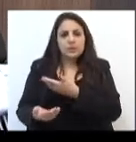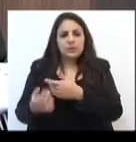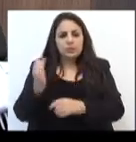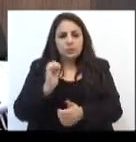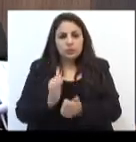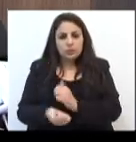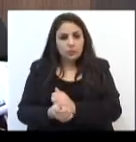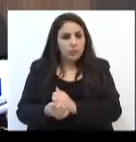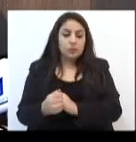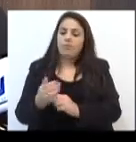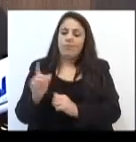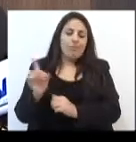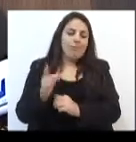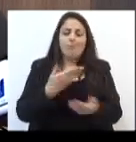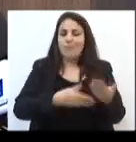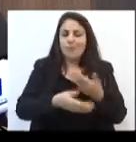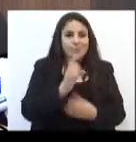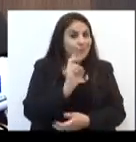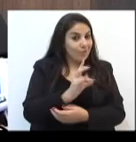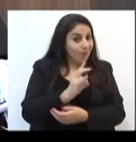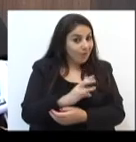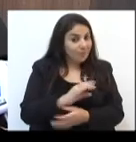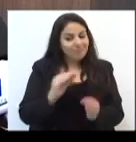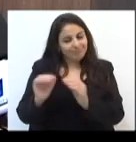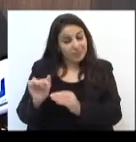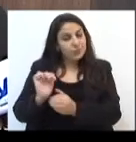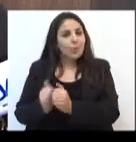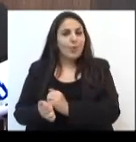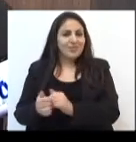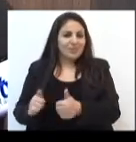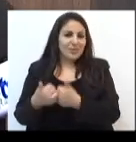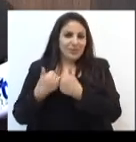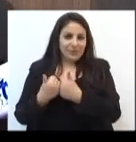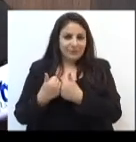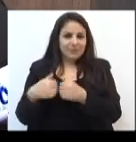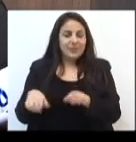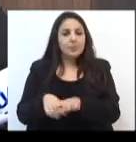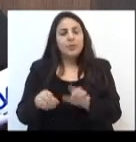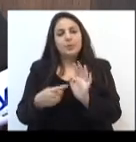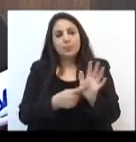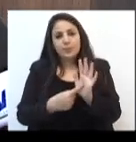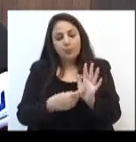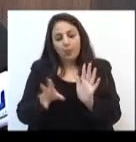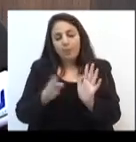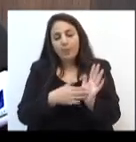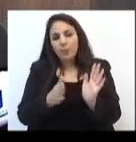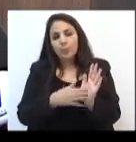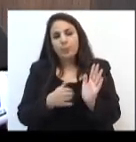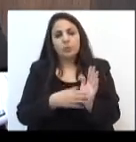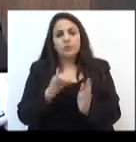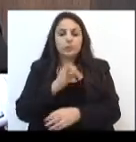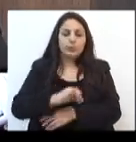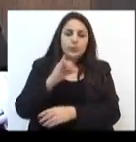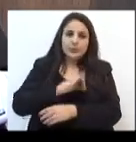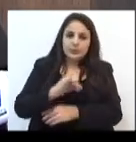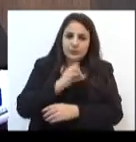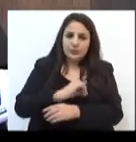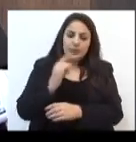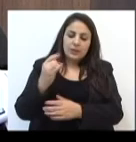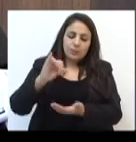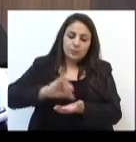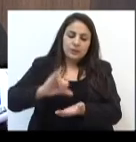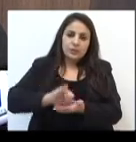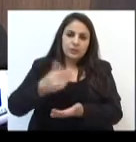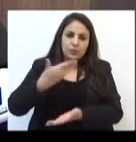envolvida com a droga. Também apresentamos uma emenda, que eu acho de suma importância, que é um